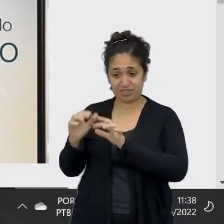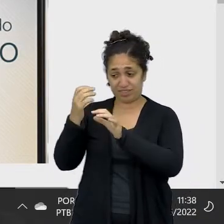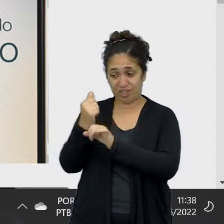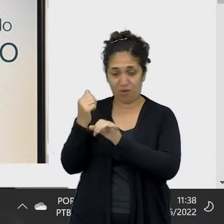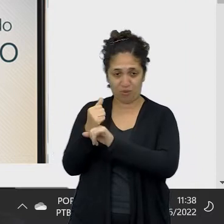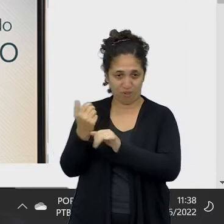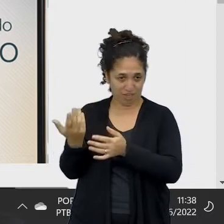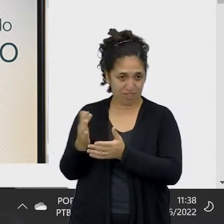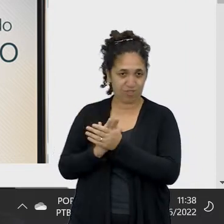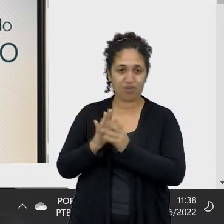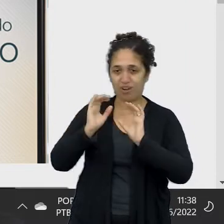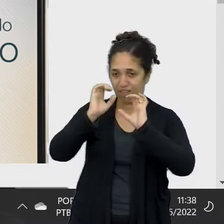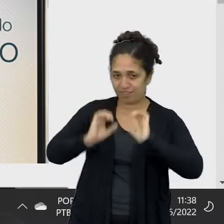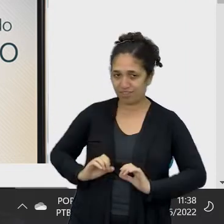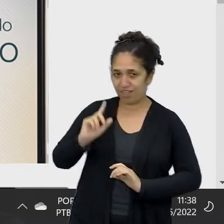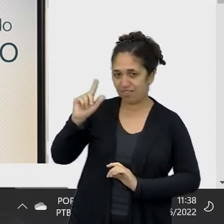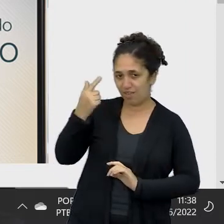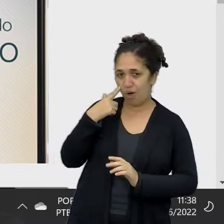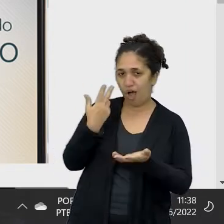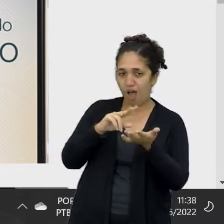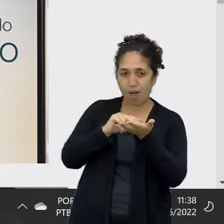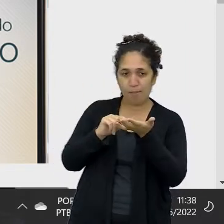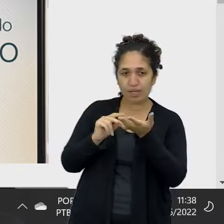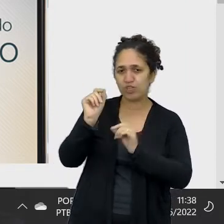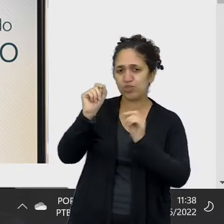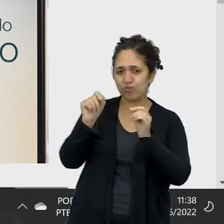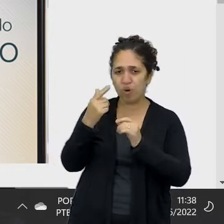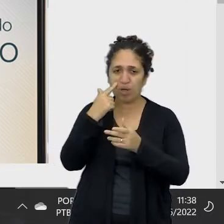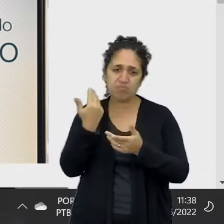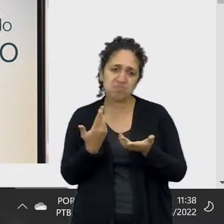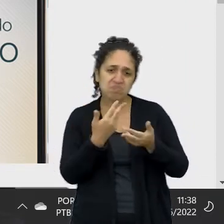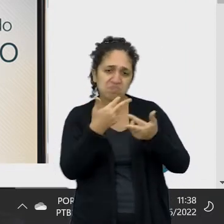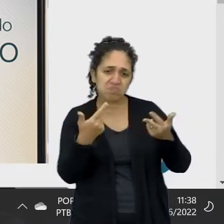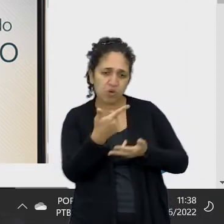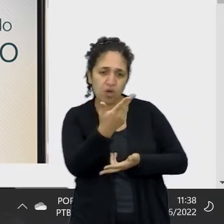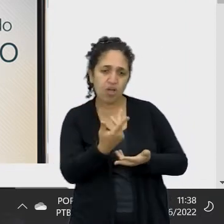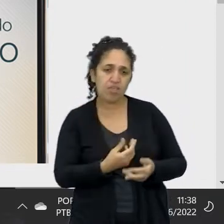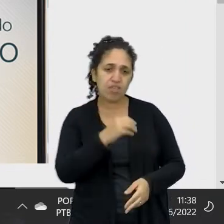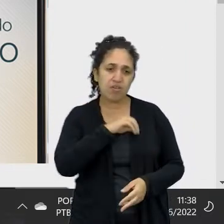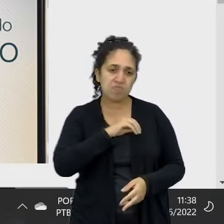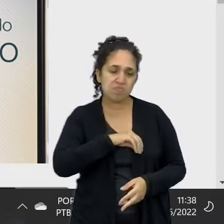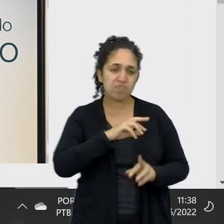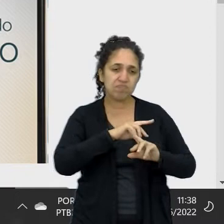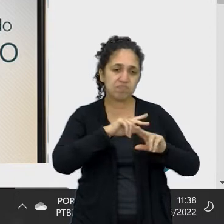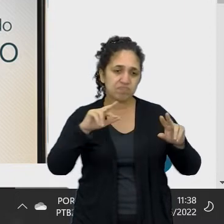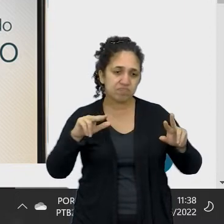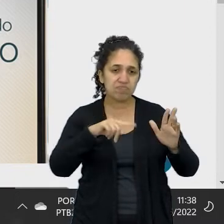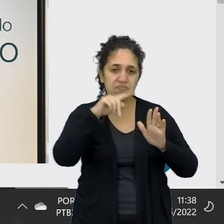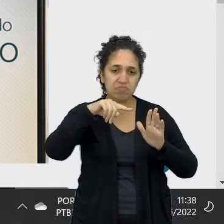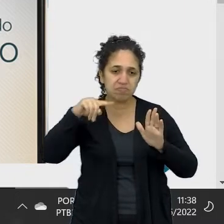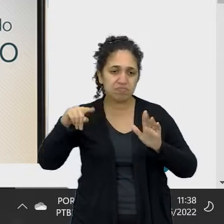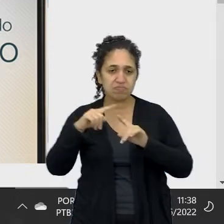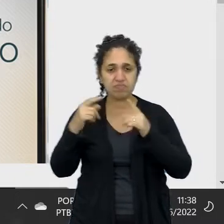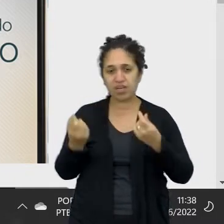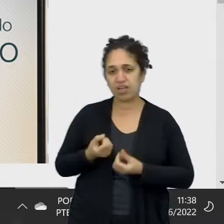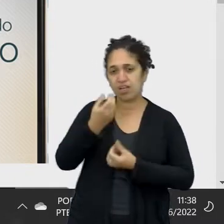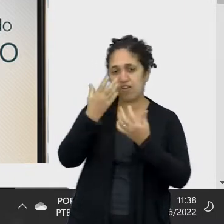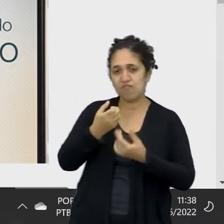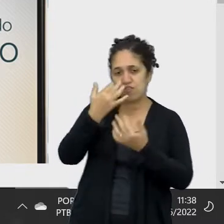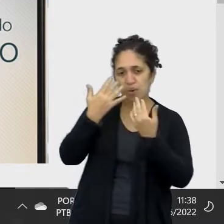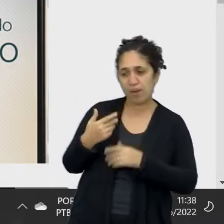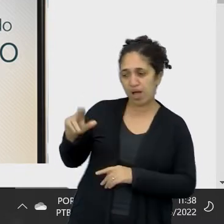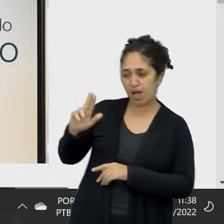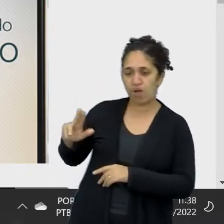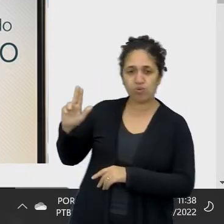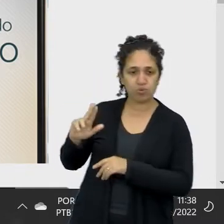é um aplicativo que simula operações do cotidiano financeiro a partir de informações fornecidas pelo